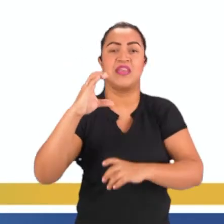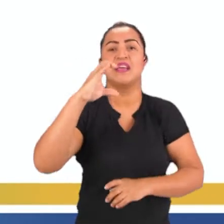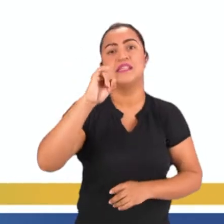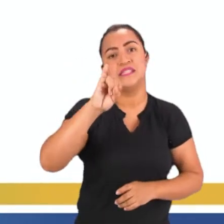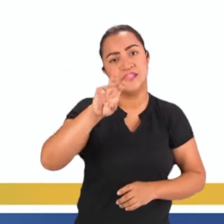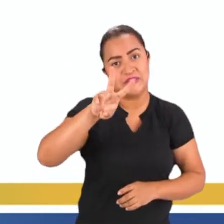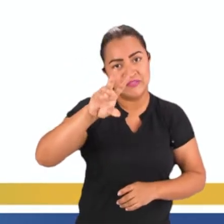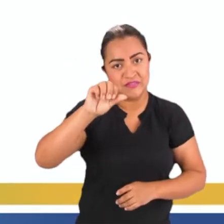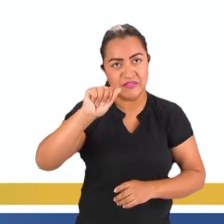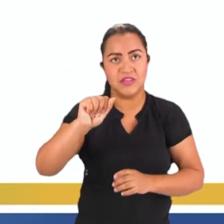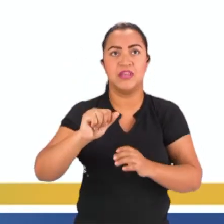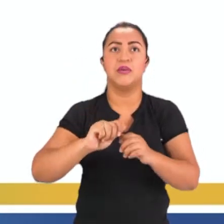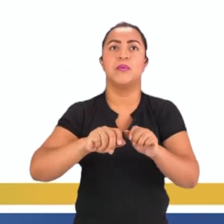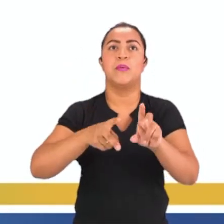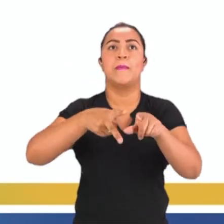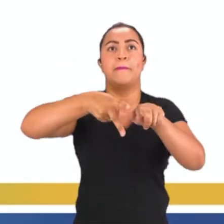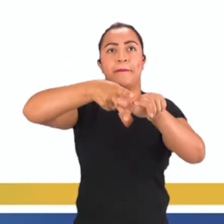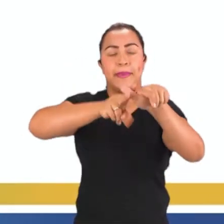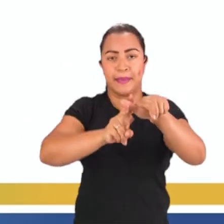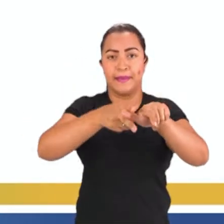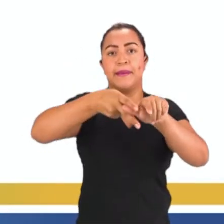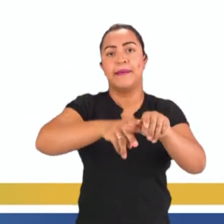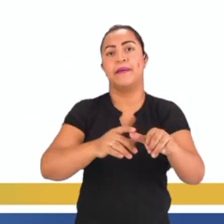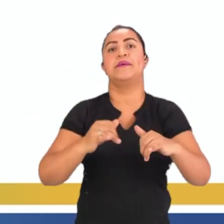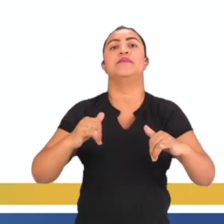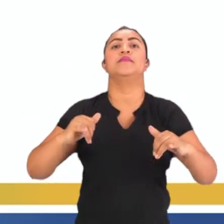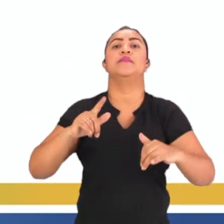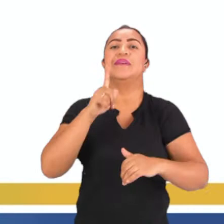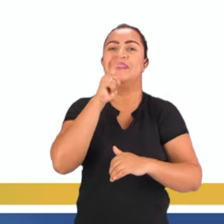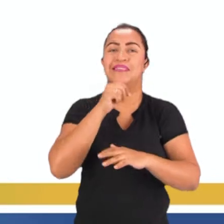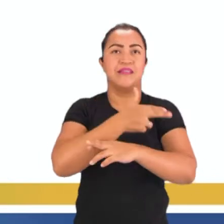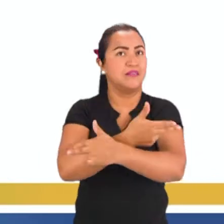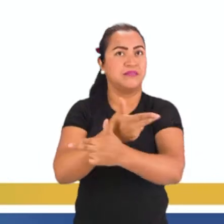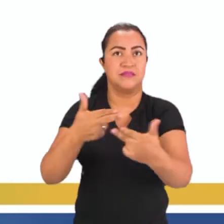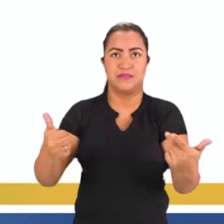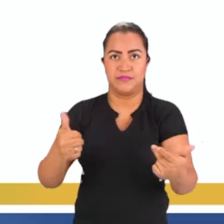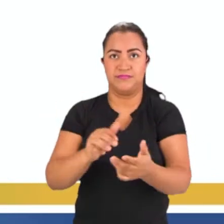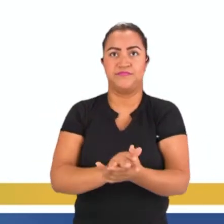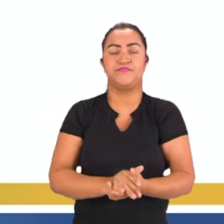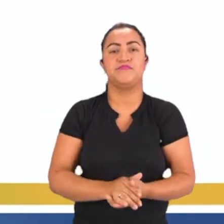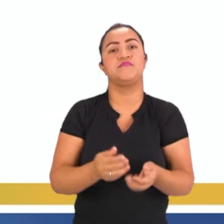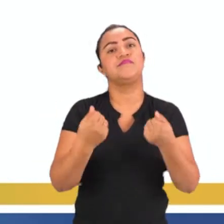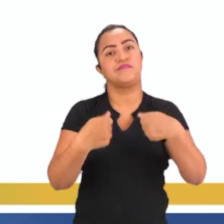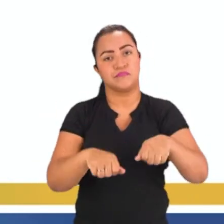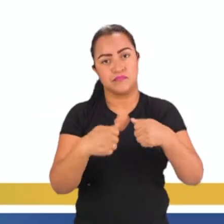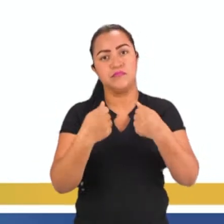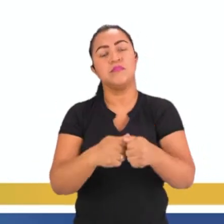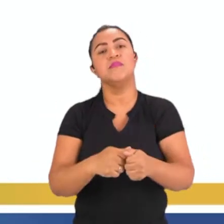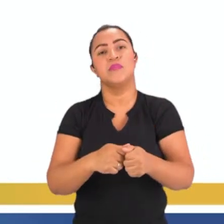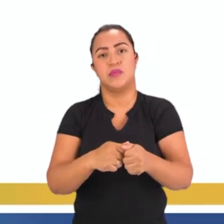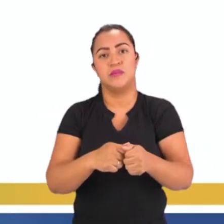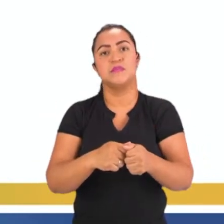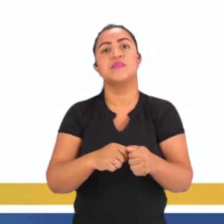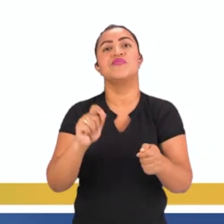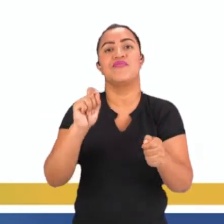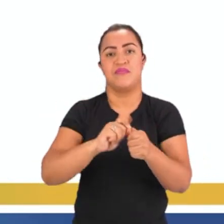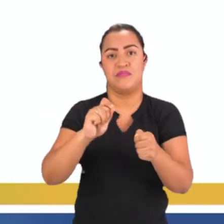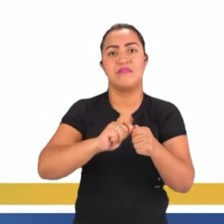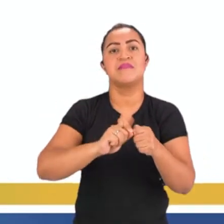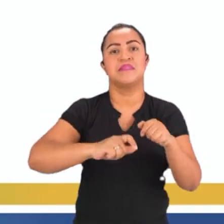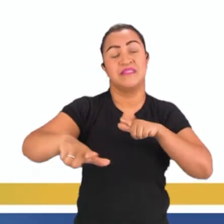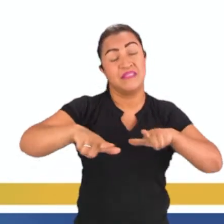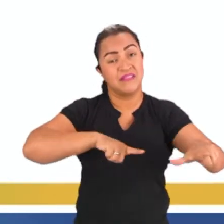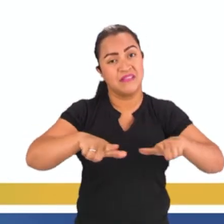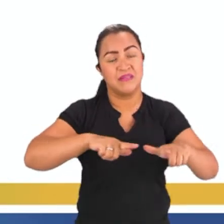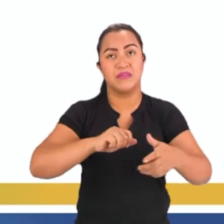elétrica, mecânica, hidráulica e etc., que demandam enormes esforços de construção. Isso porque uma